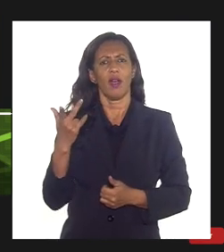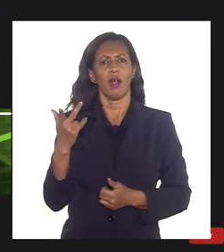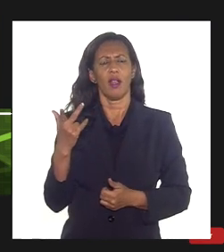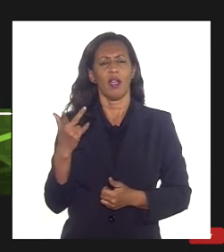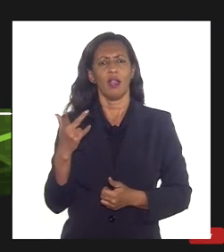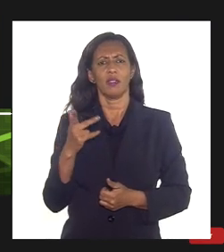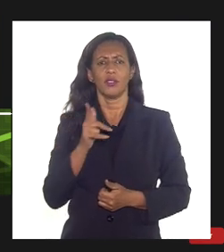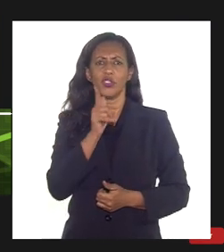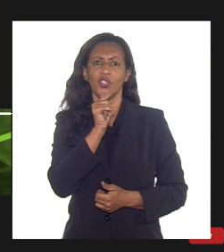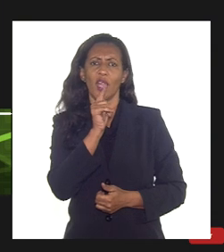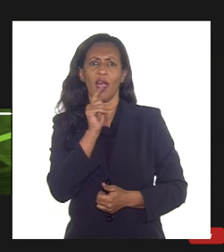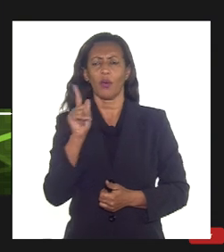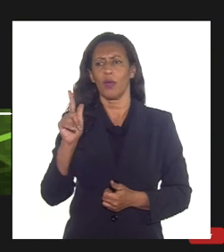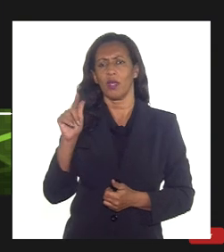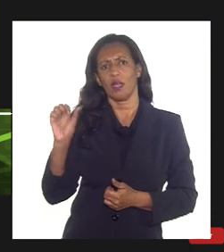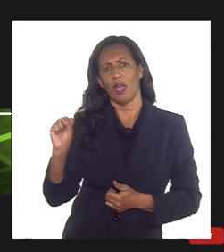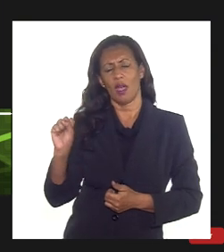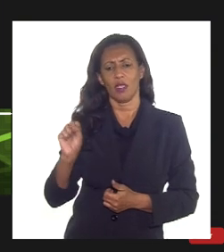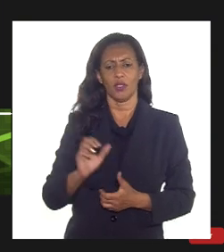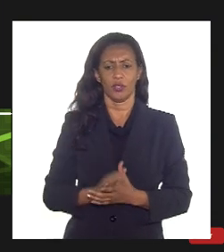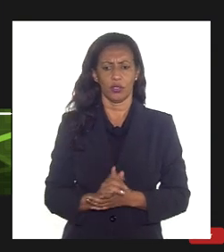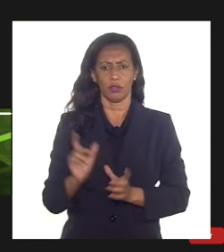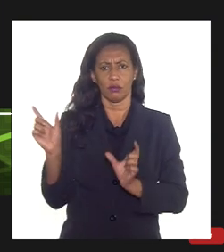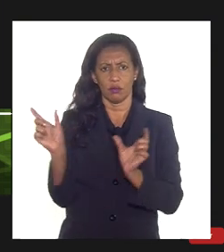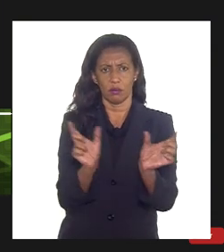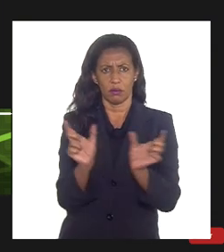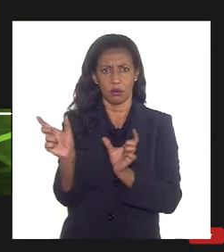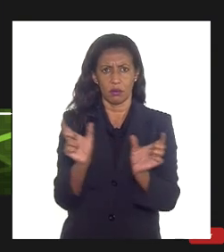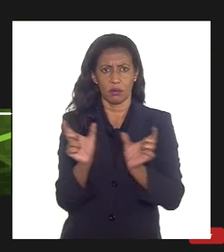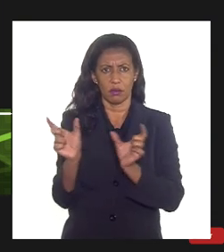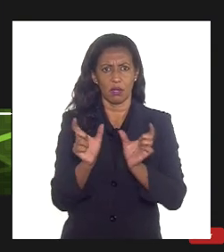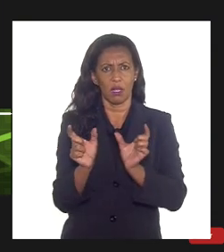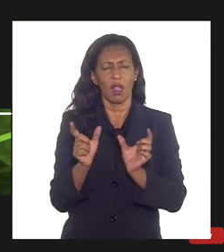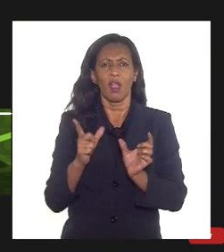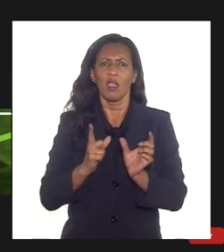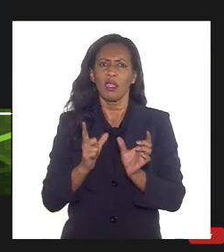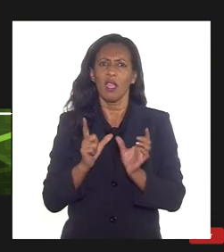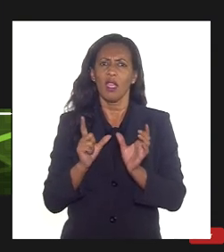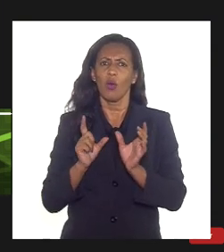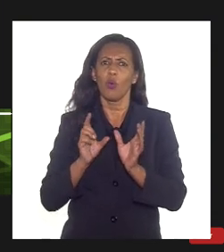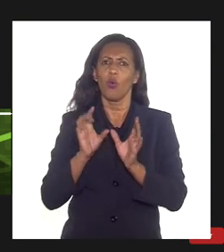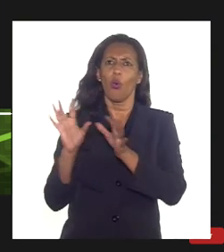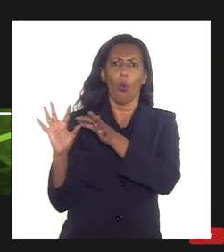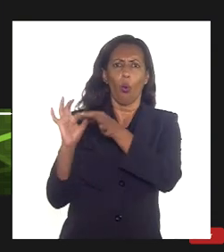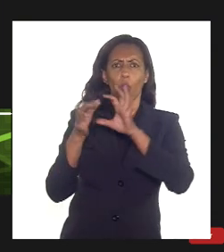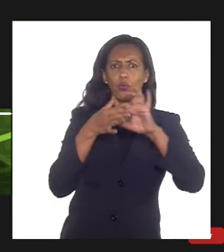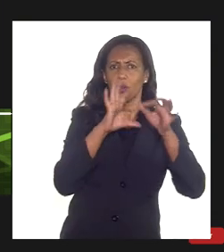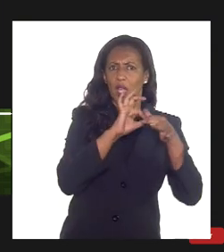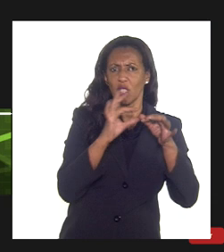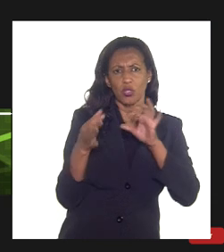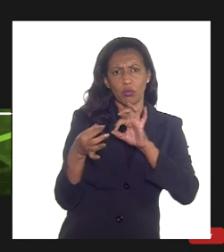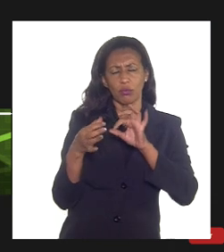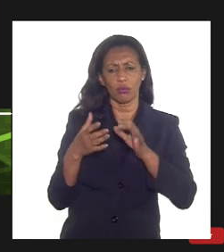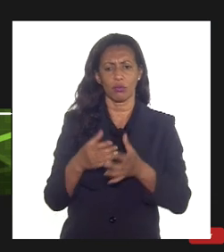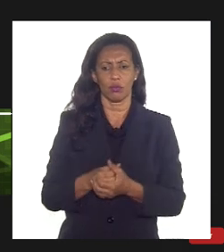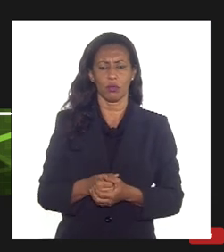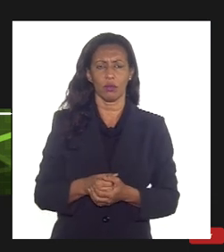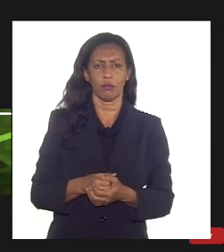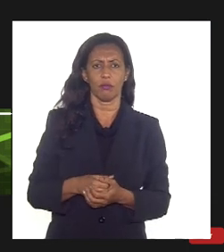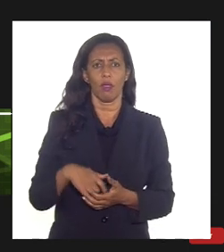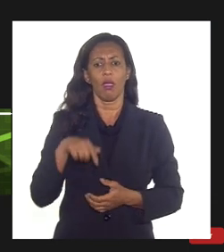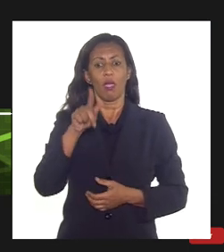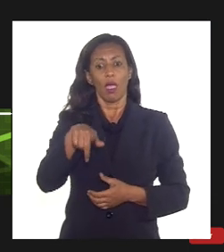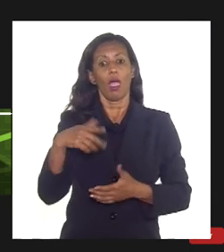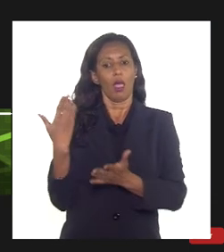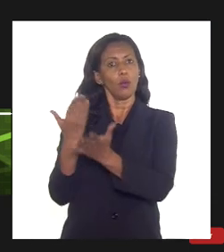alternada de água e gás ao EG exatamente é um estudo que